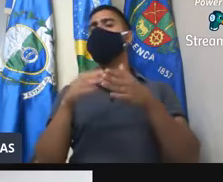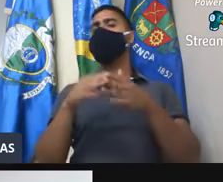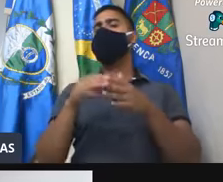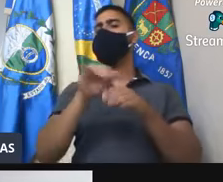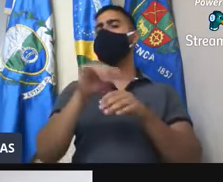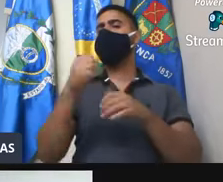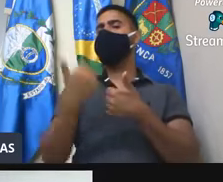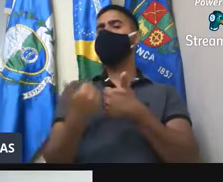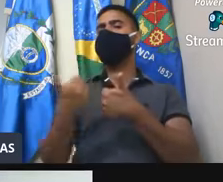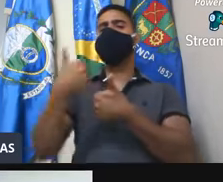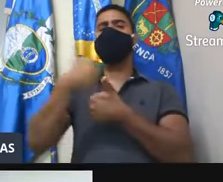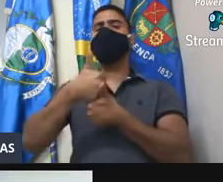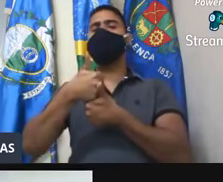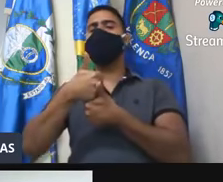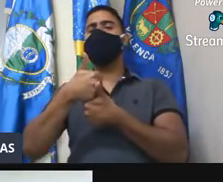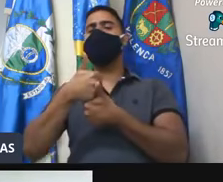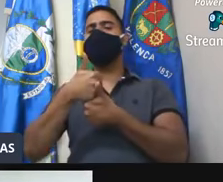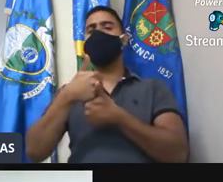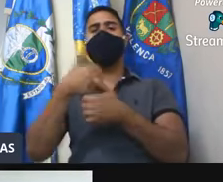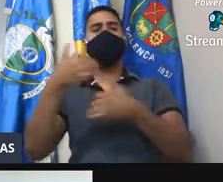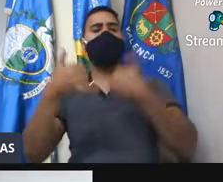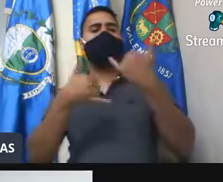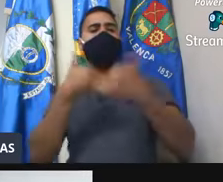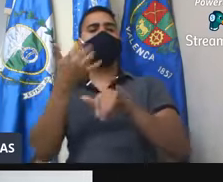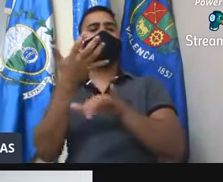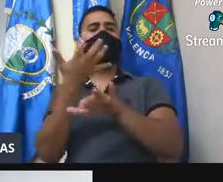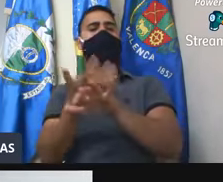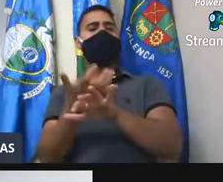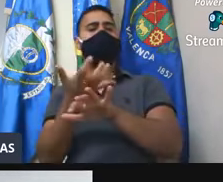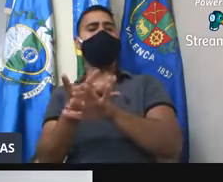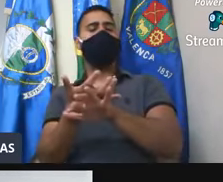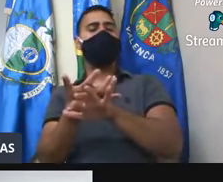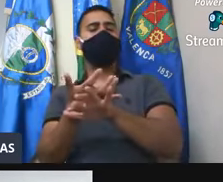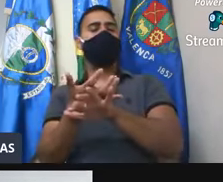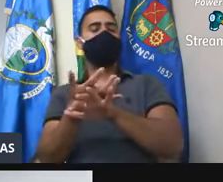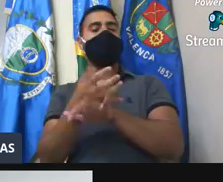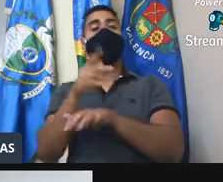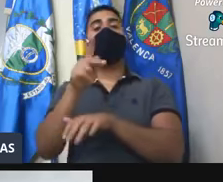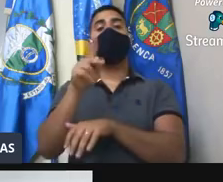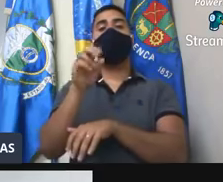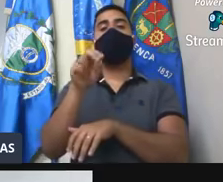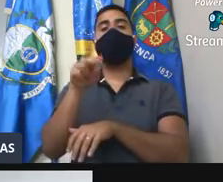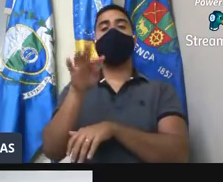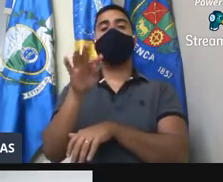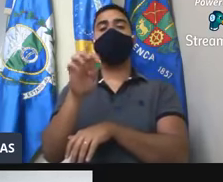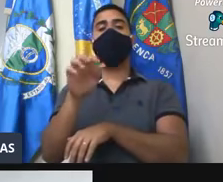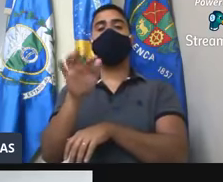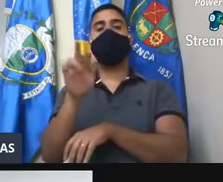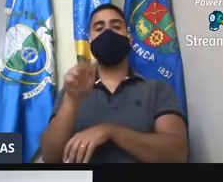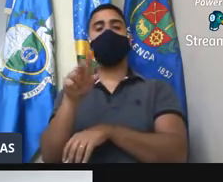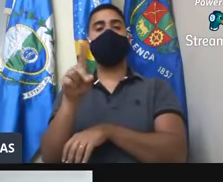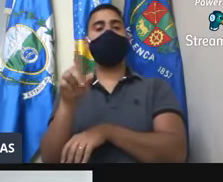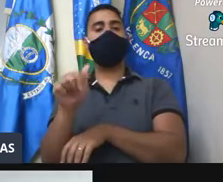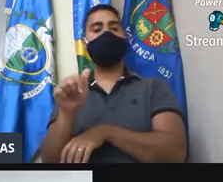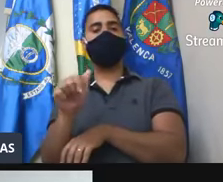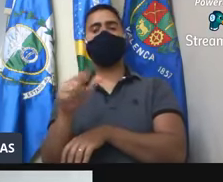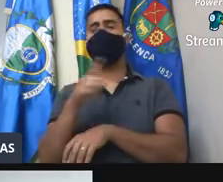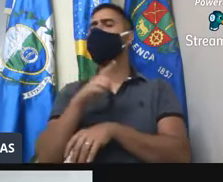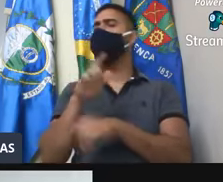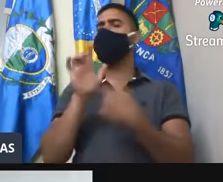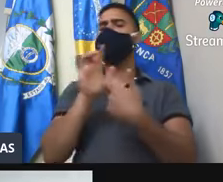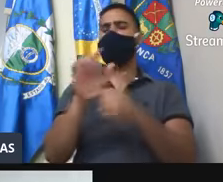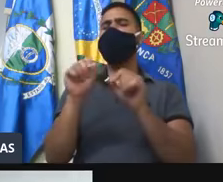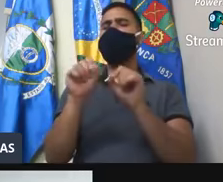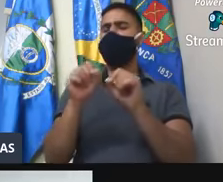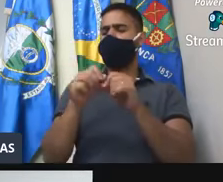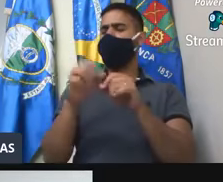substituição dos brinquedos do Parque Infantil na pracinha da Ponte Funda, localizada na Estrada Valença, para a Peúna. A indicação se faz